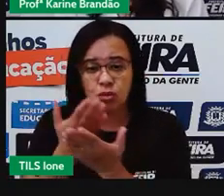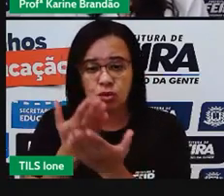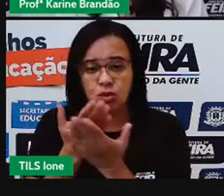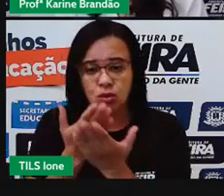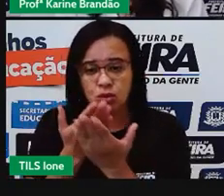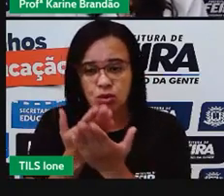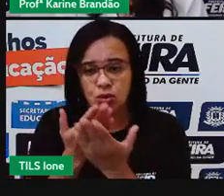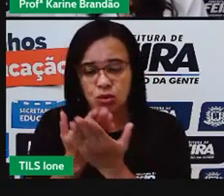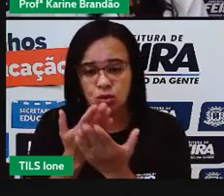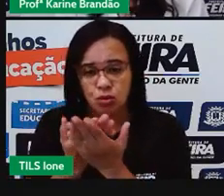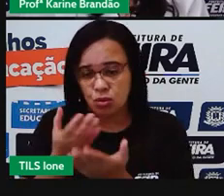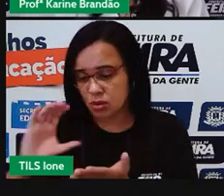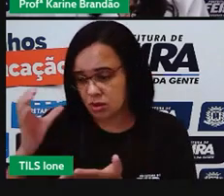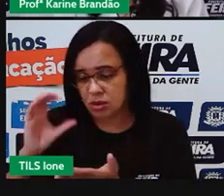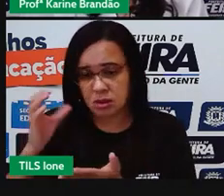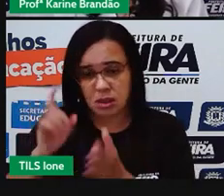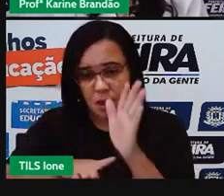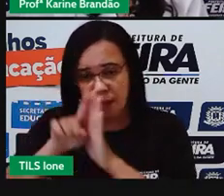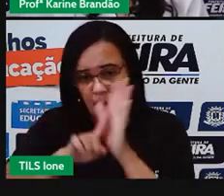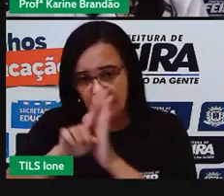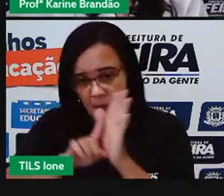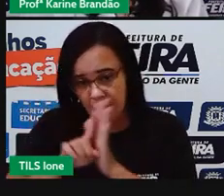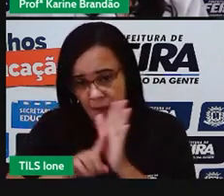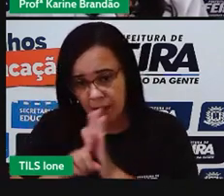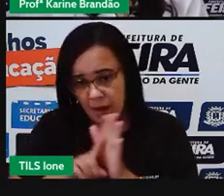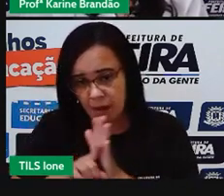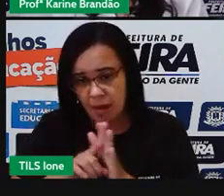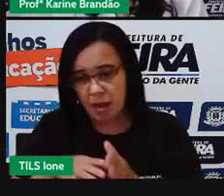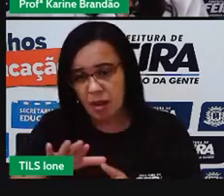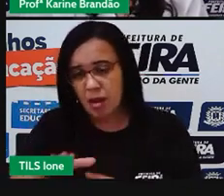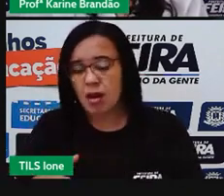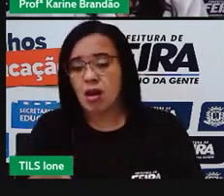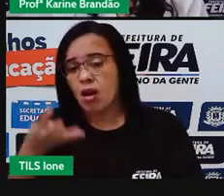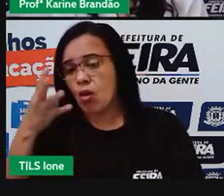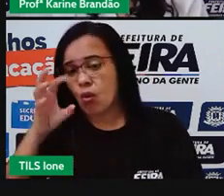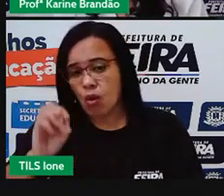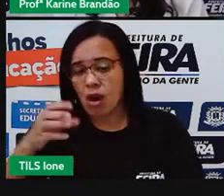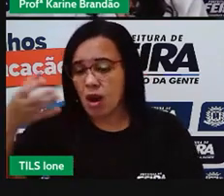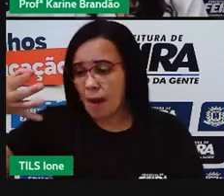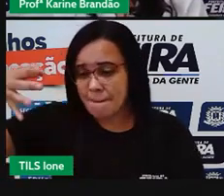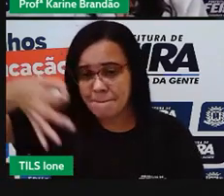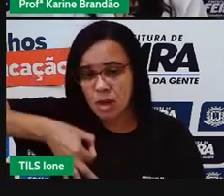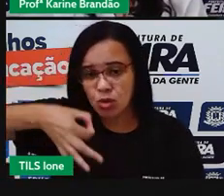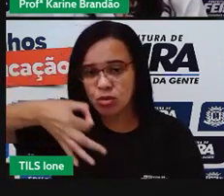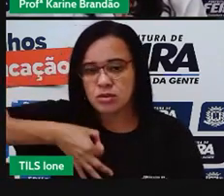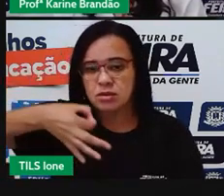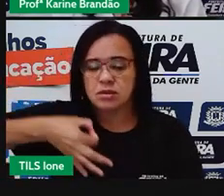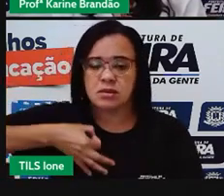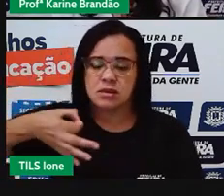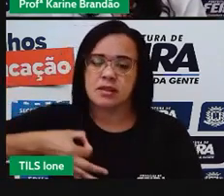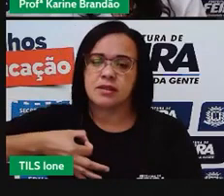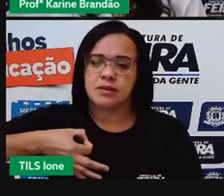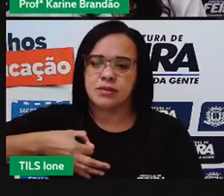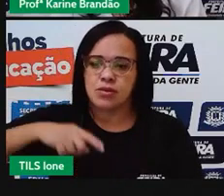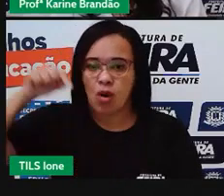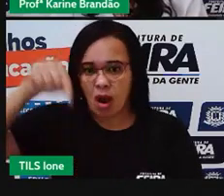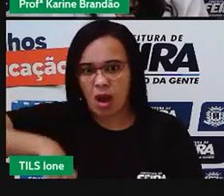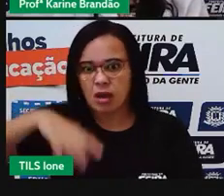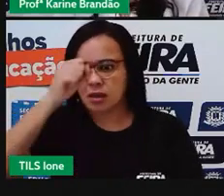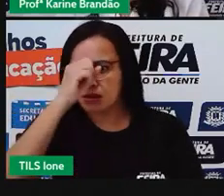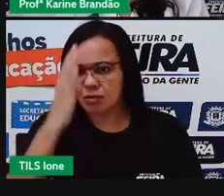Esse da revista Veja. Quase 40% da água potável no Brasil é desperdiçada.